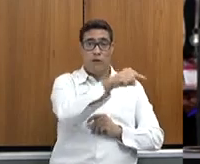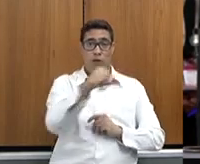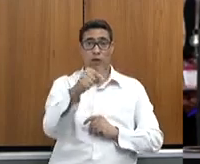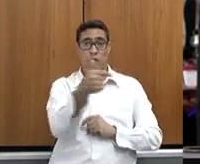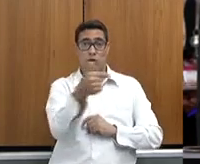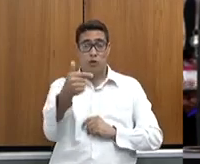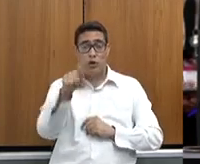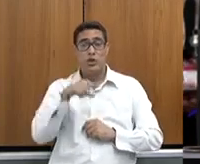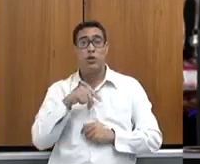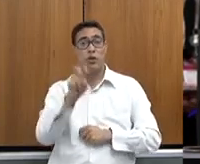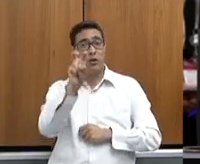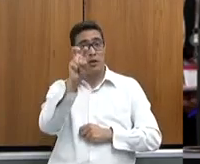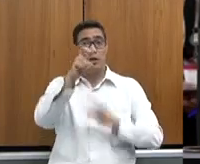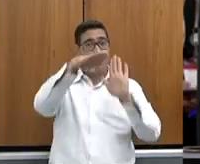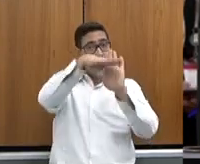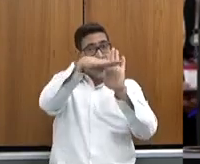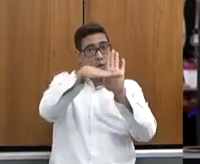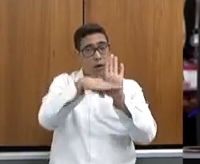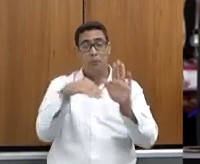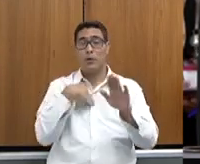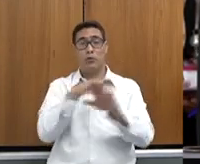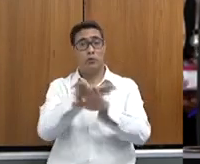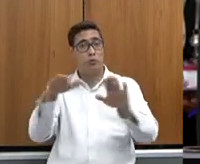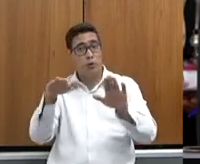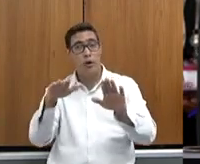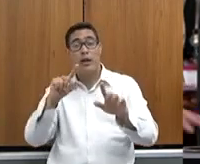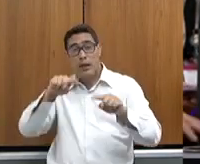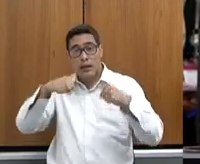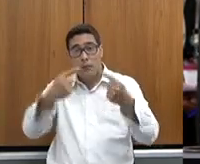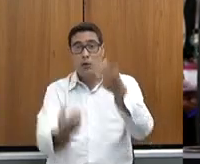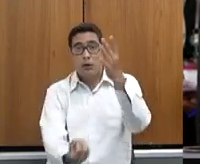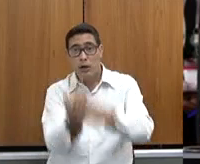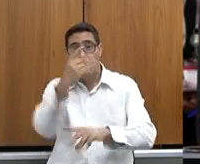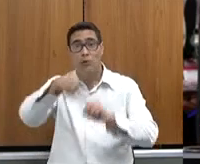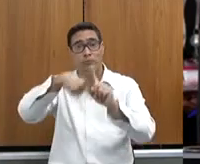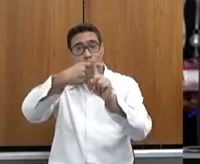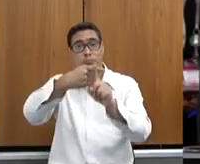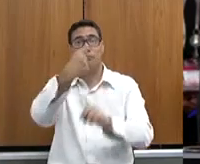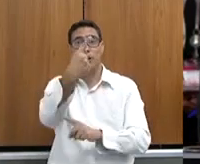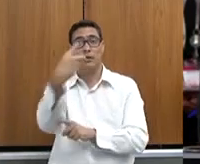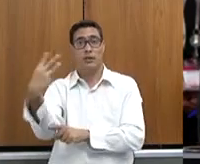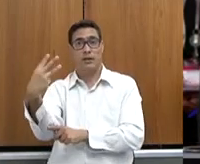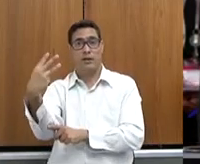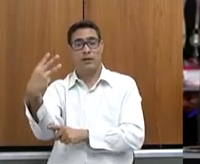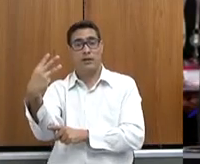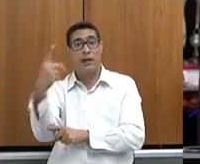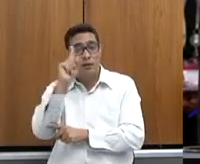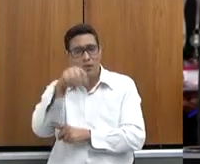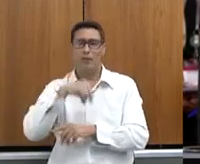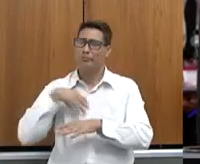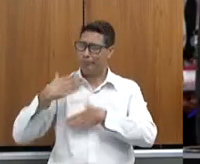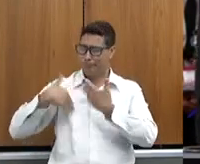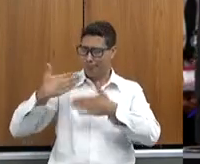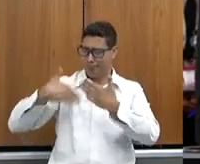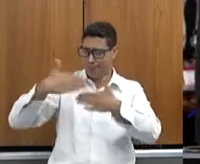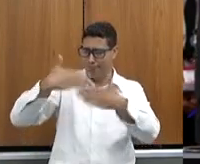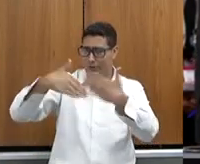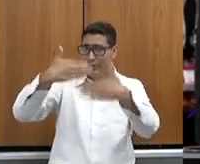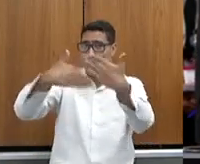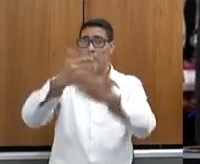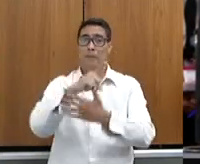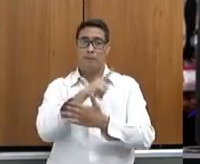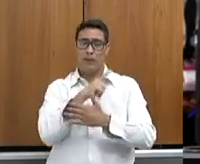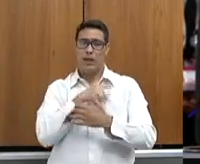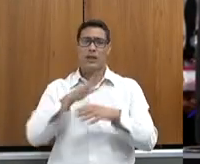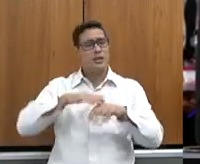regulamentos até então, até 2019. Depois nós criamos mais 13, coronel. Então, quer dizer, é uma evolução muito grande e estamos